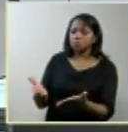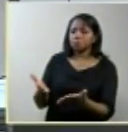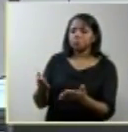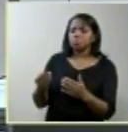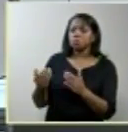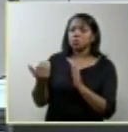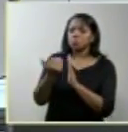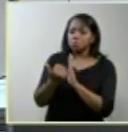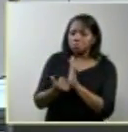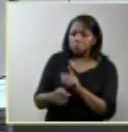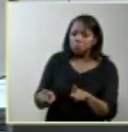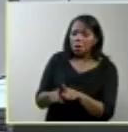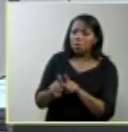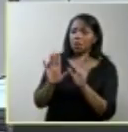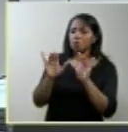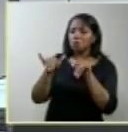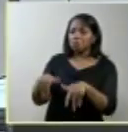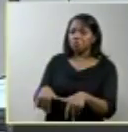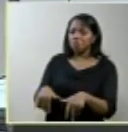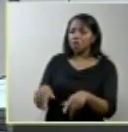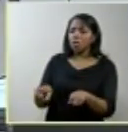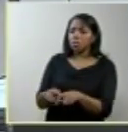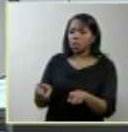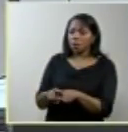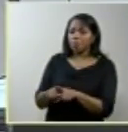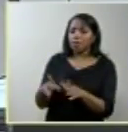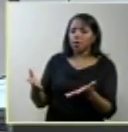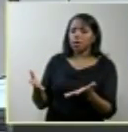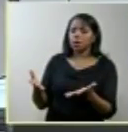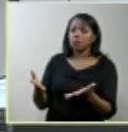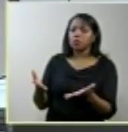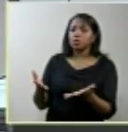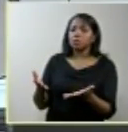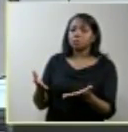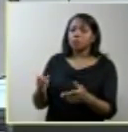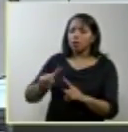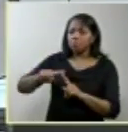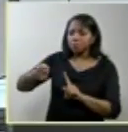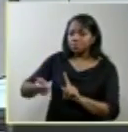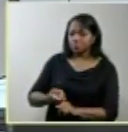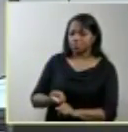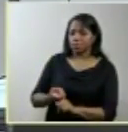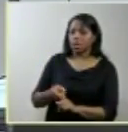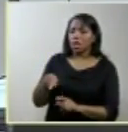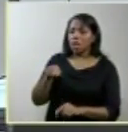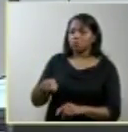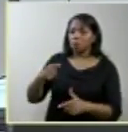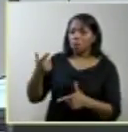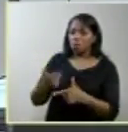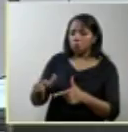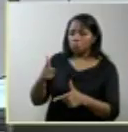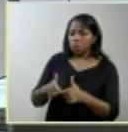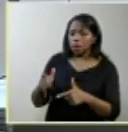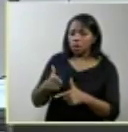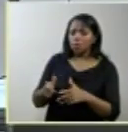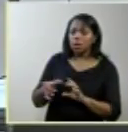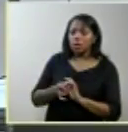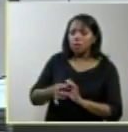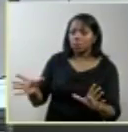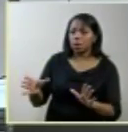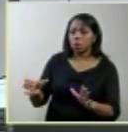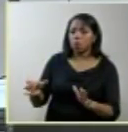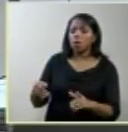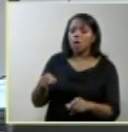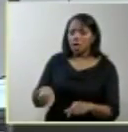que resume o fim de uma gravidez sem pronunciamento pelos tribunais esse foi o caso do primeiro habeas corpus que chegou a esse